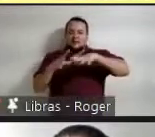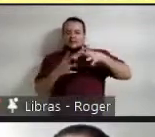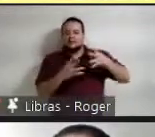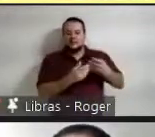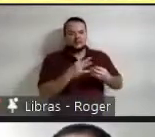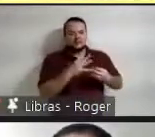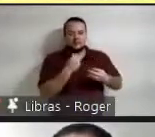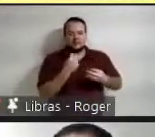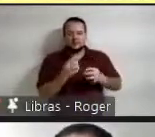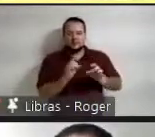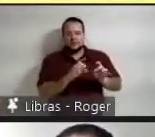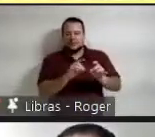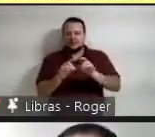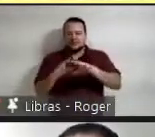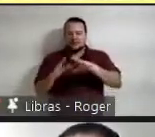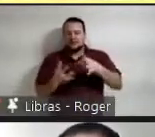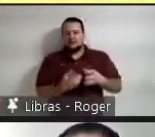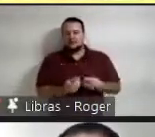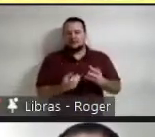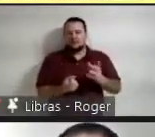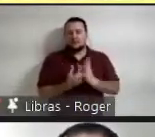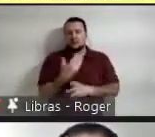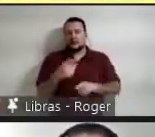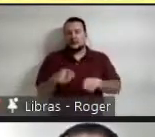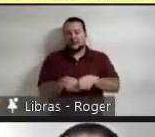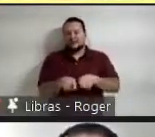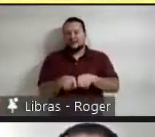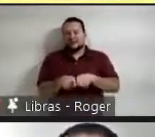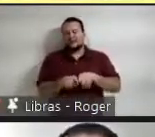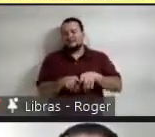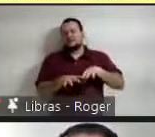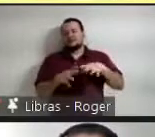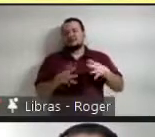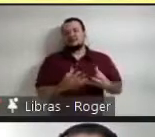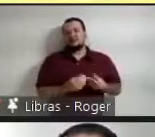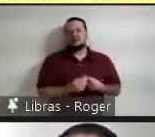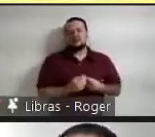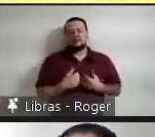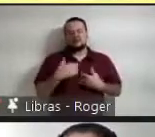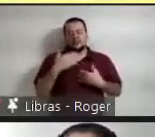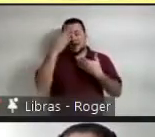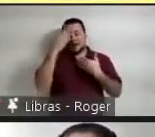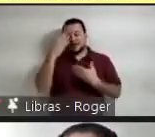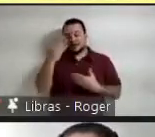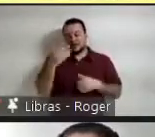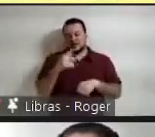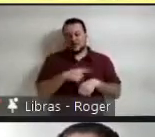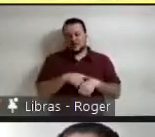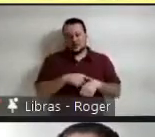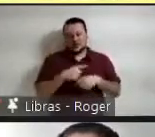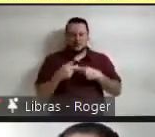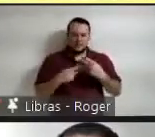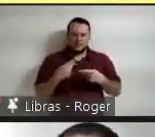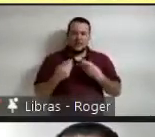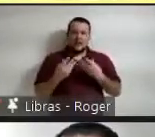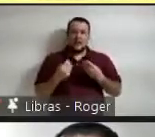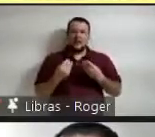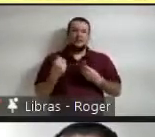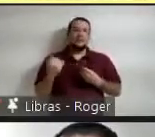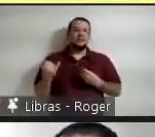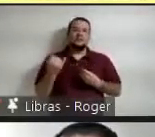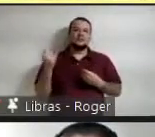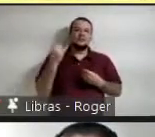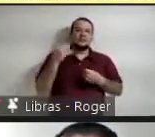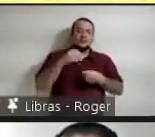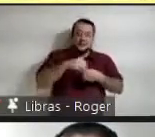eu agradeço esse espaço para a gente é realmente super importante poder sair das ciências sociais ou do